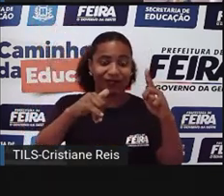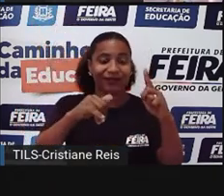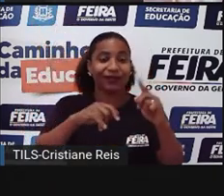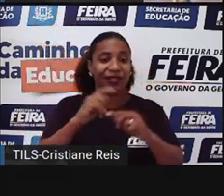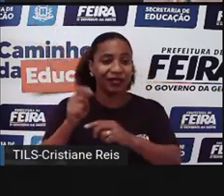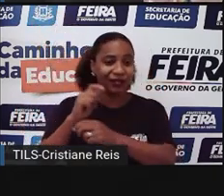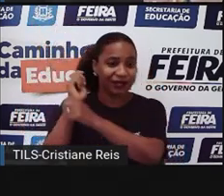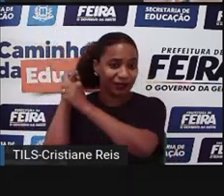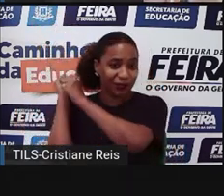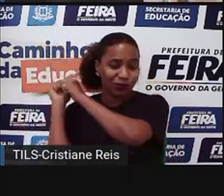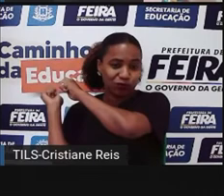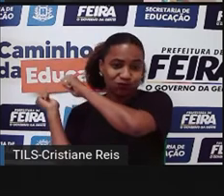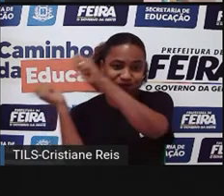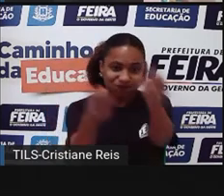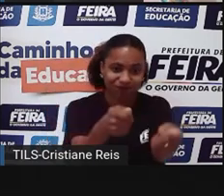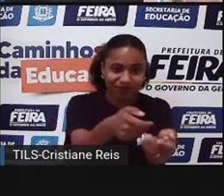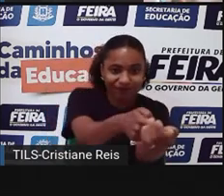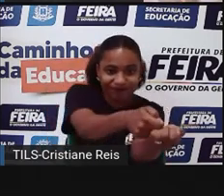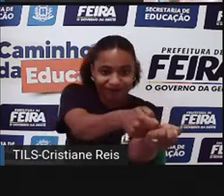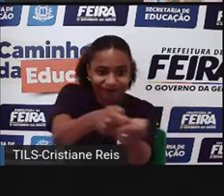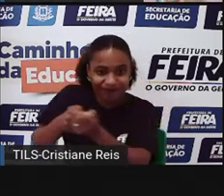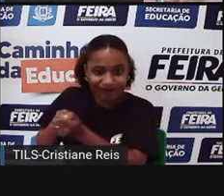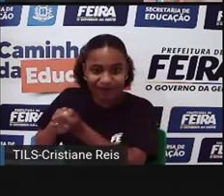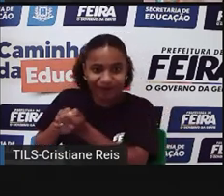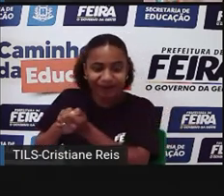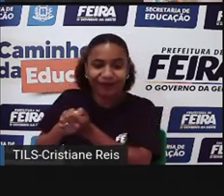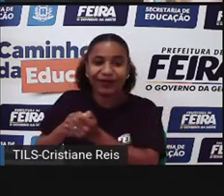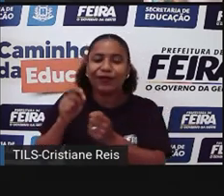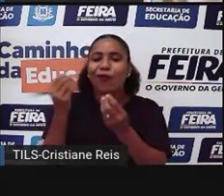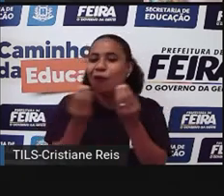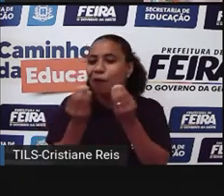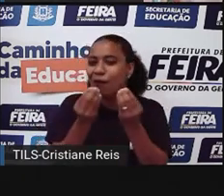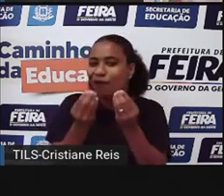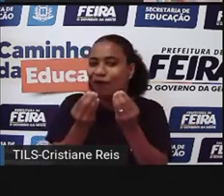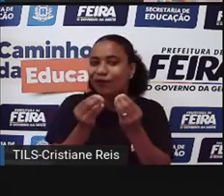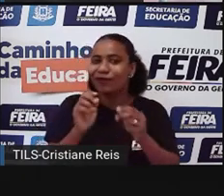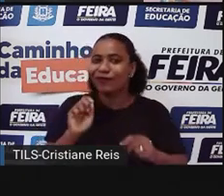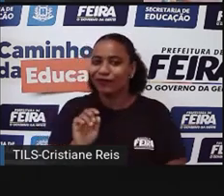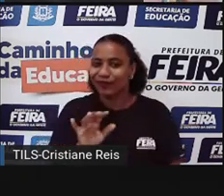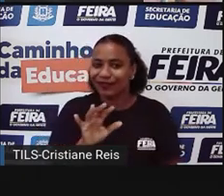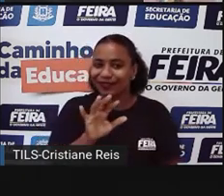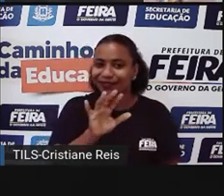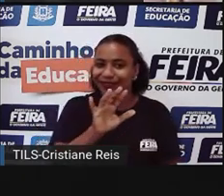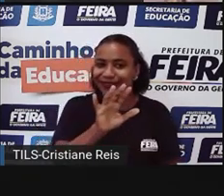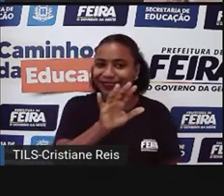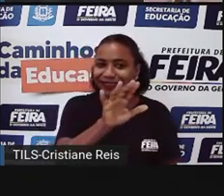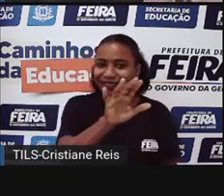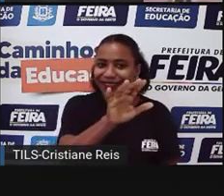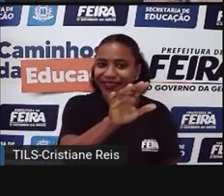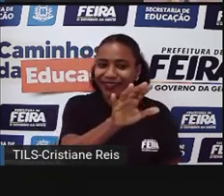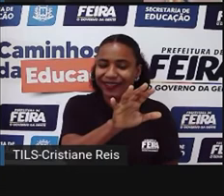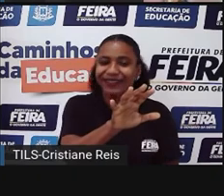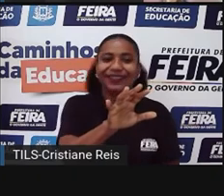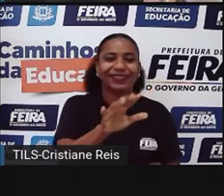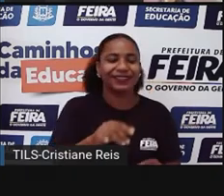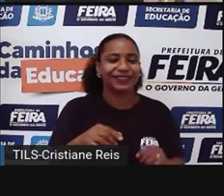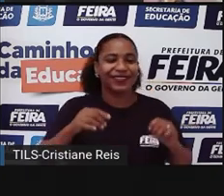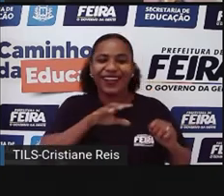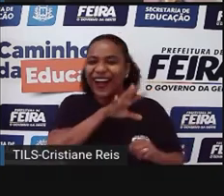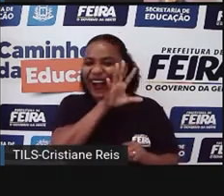por sabedoria, não foi por força. Ele fez uma teia de aranha, colocou no lugar estratégico, com comida, e aí